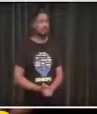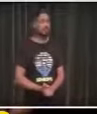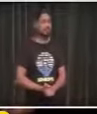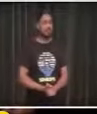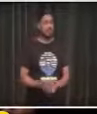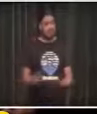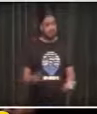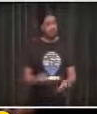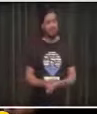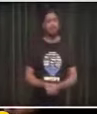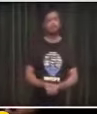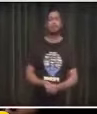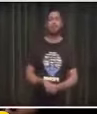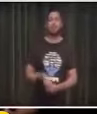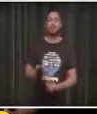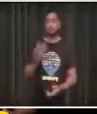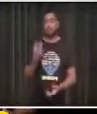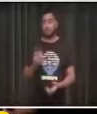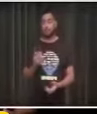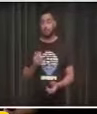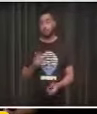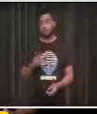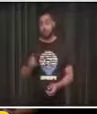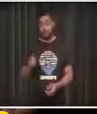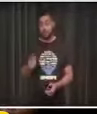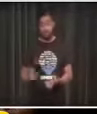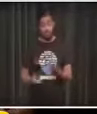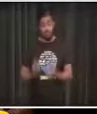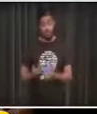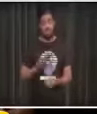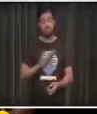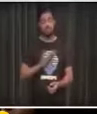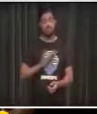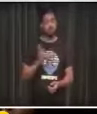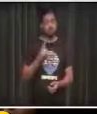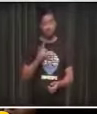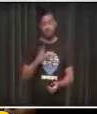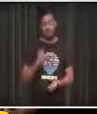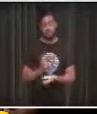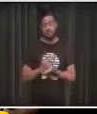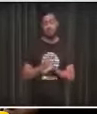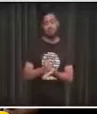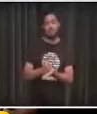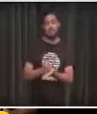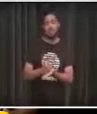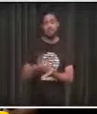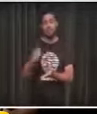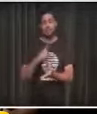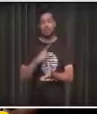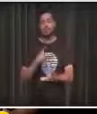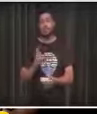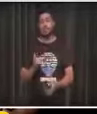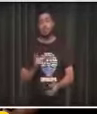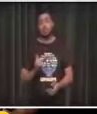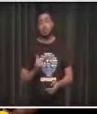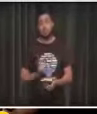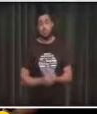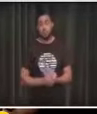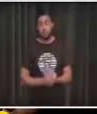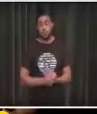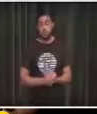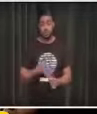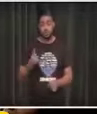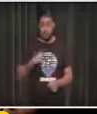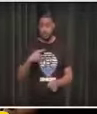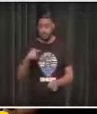Fogo amigo. Não está ajudando. A desinformação tem um custo alto do ponto de vista da capacidade de